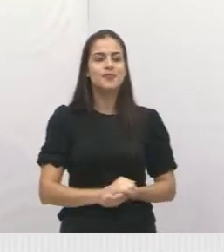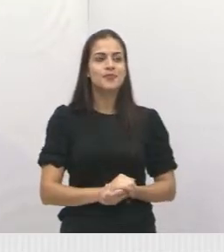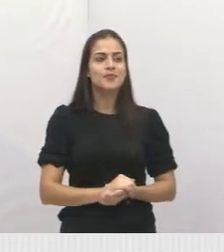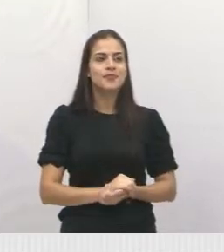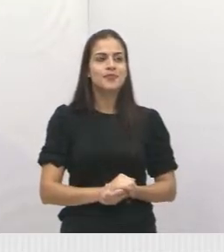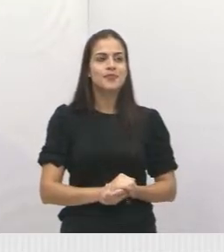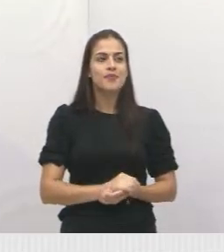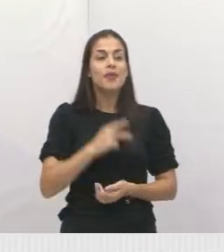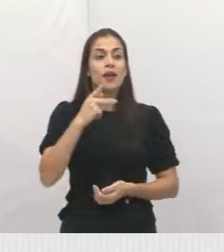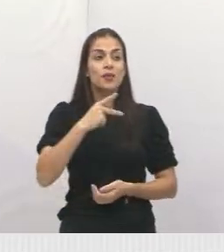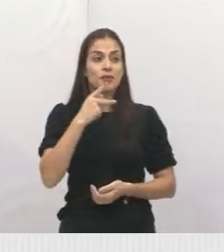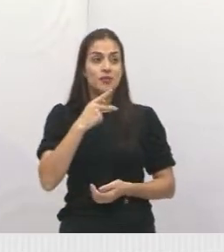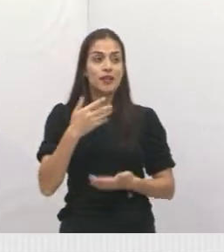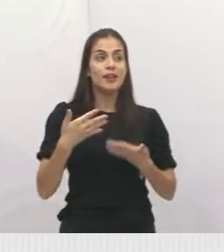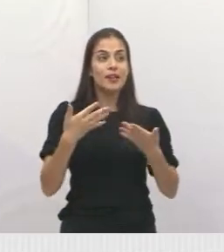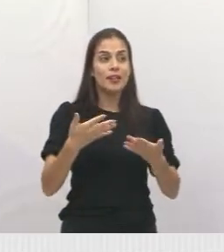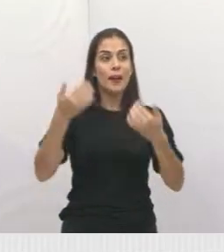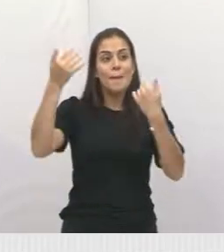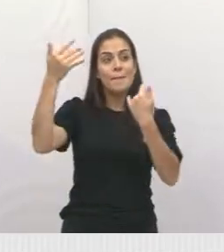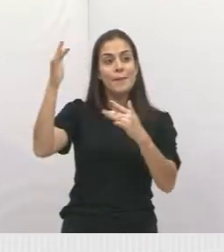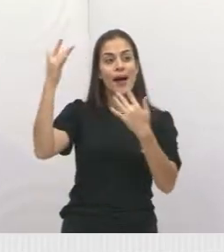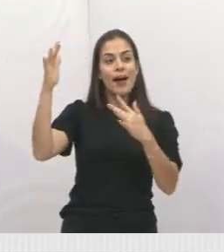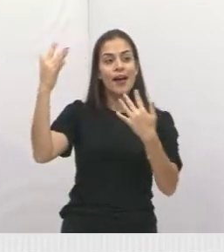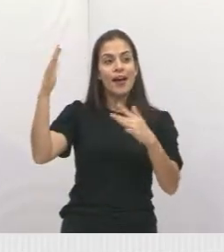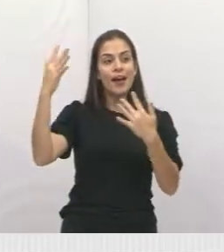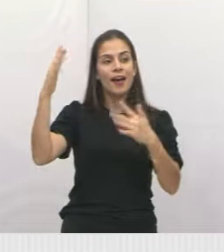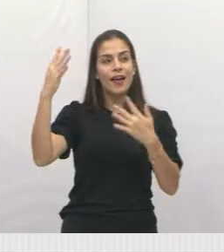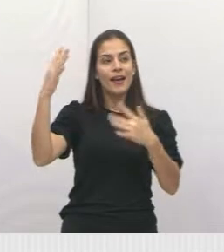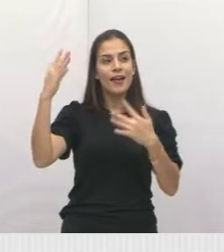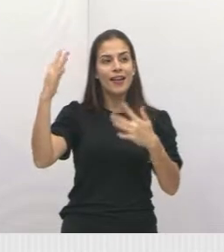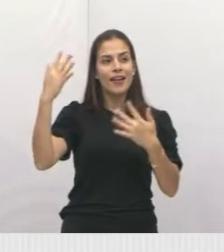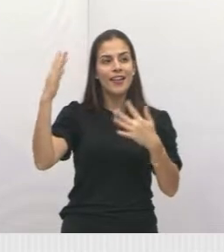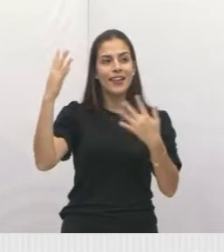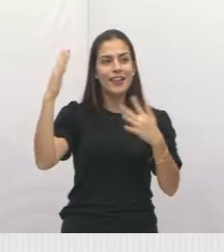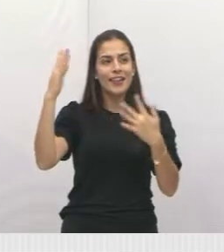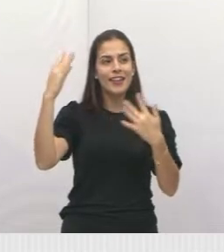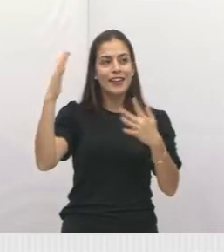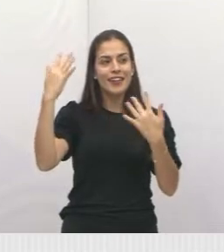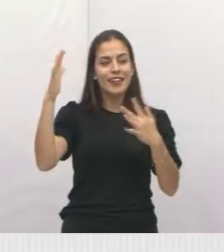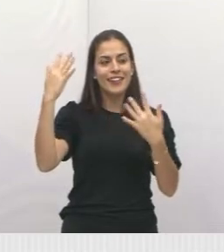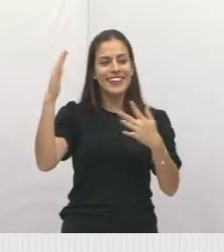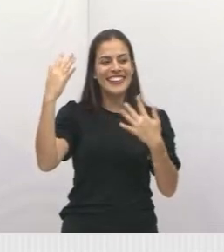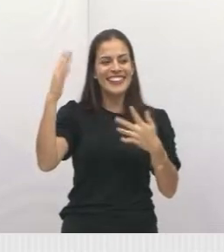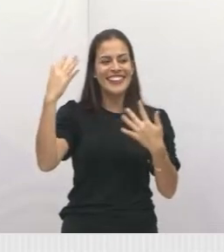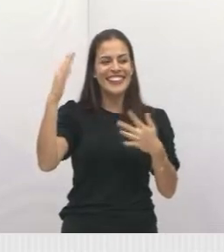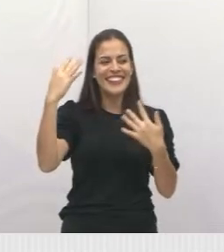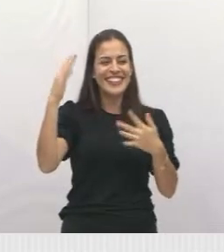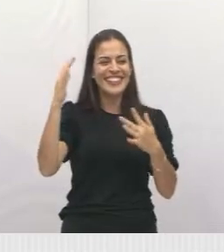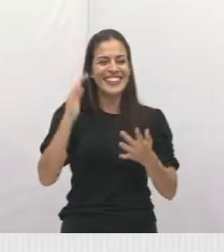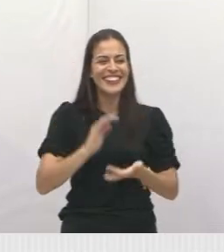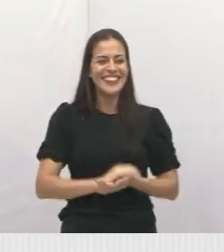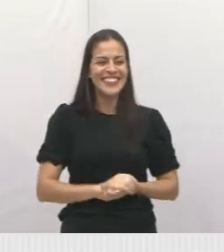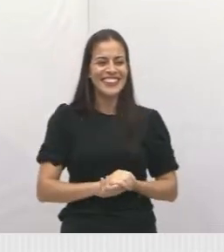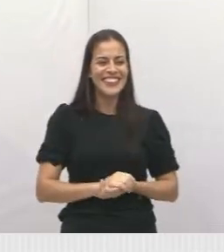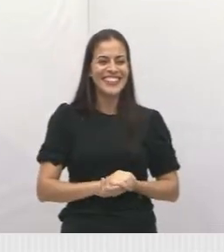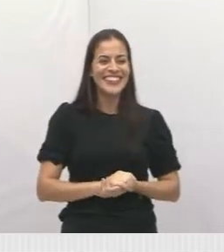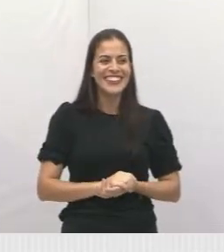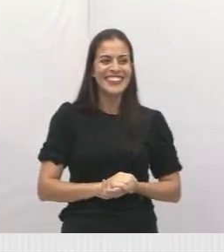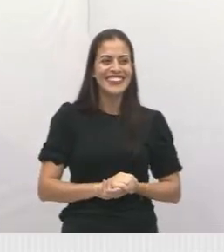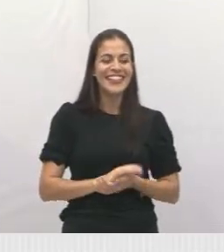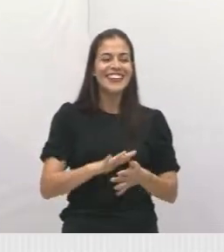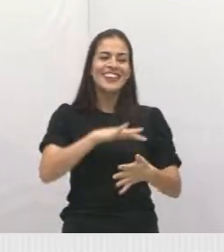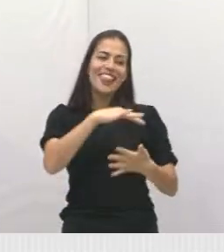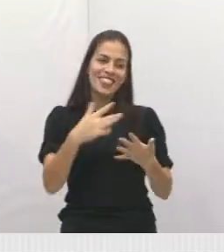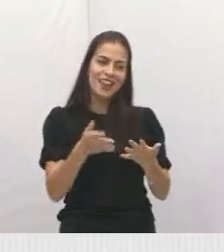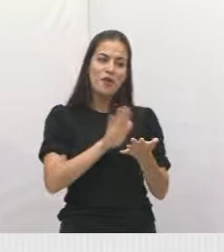Aí eu estou falando aqui e dá os parabéns para você que está aí atrás aí, né? Parabéns para você que está nos orientando aí nos